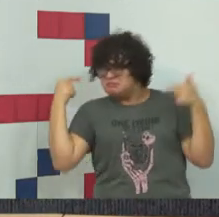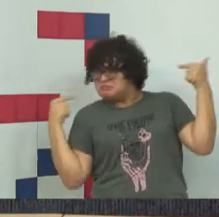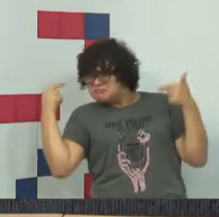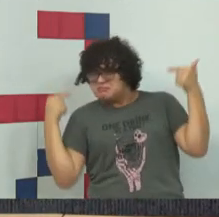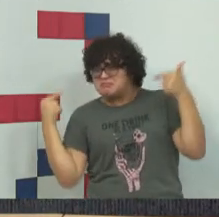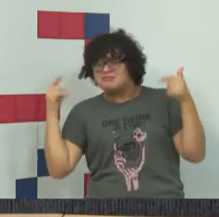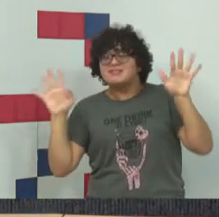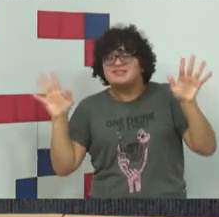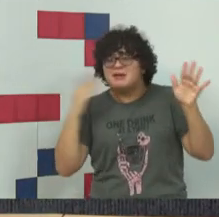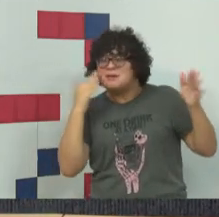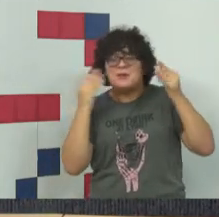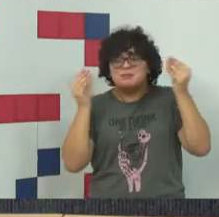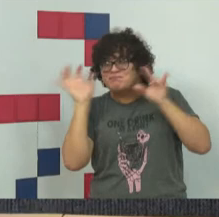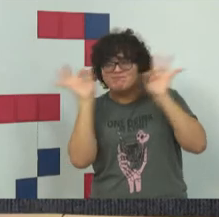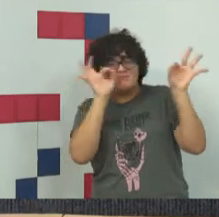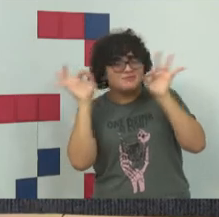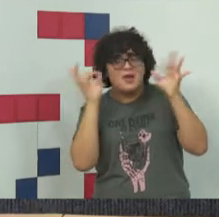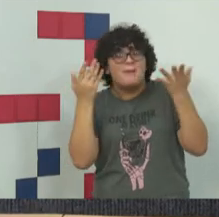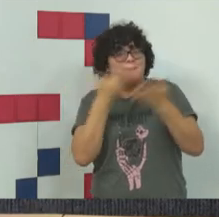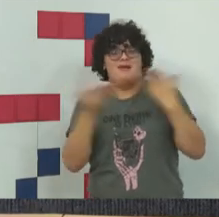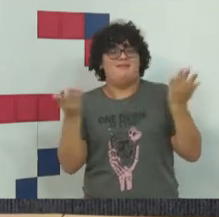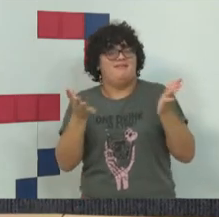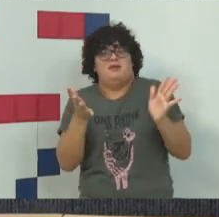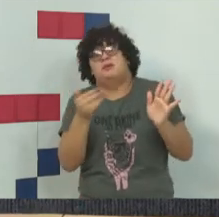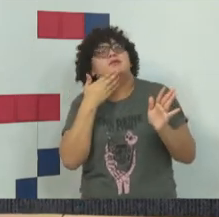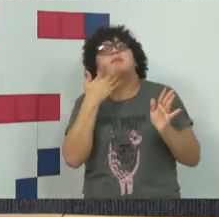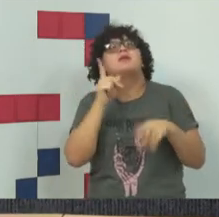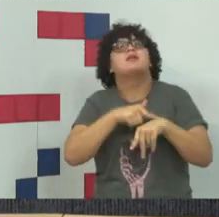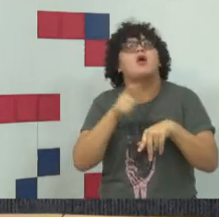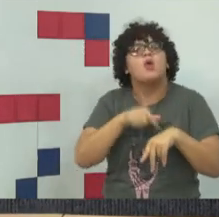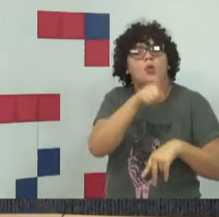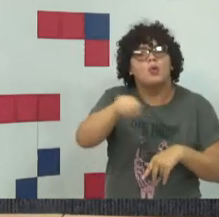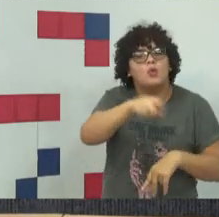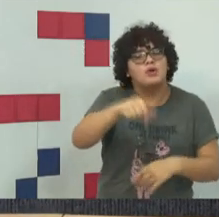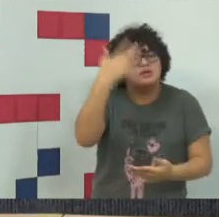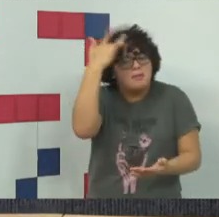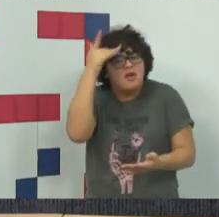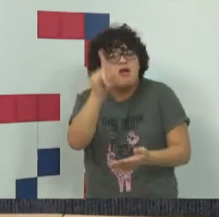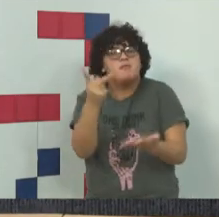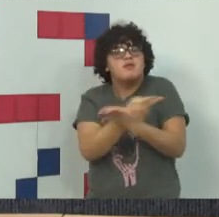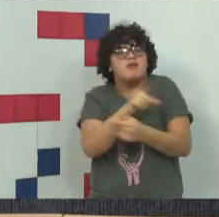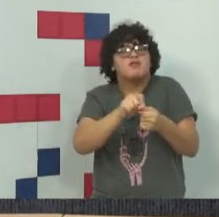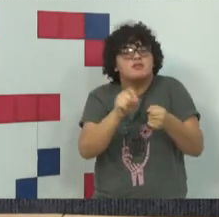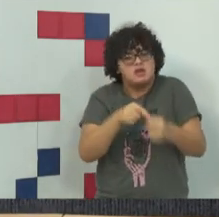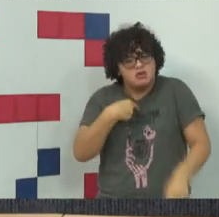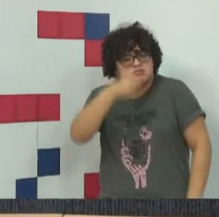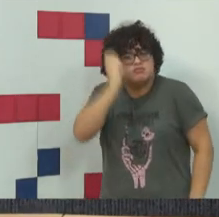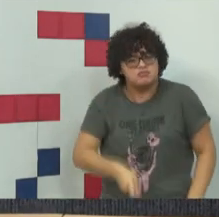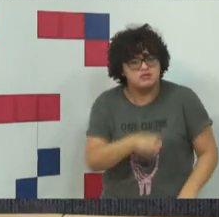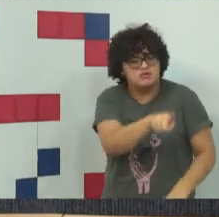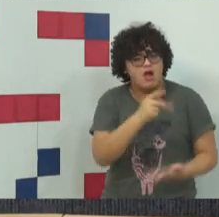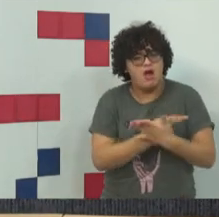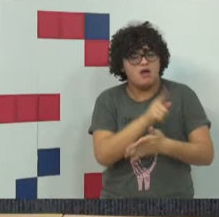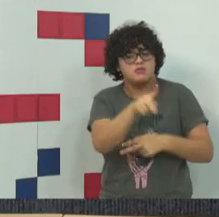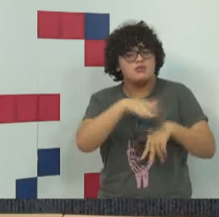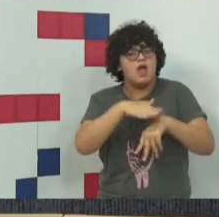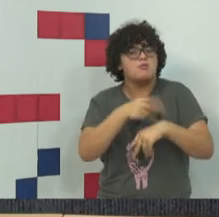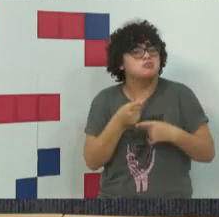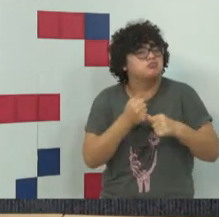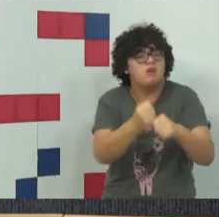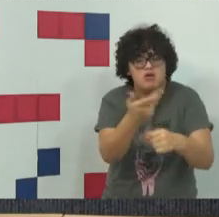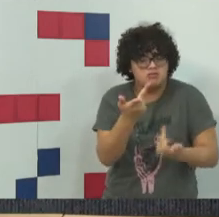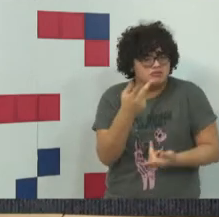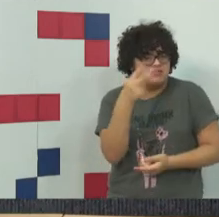oferecer garantias para que aqueles acusados não sofram, não suportem a mão forte do Estado, então ele vive numa